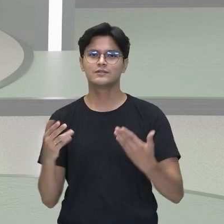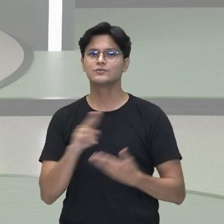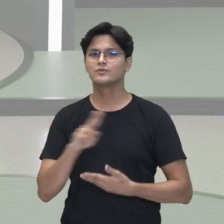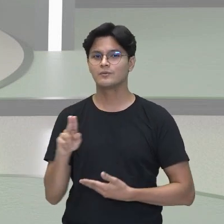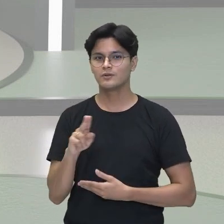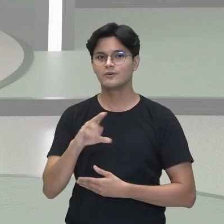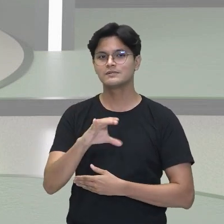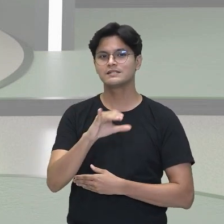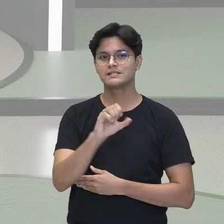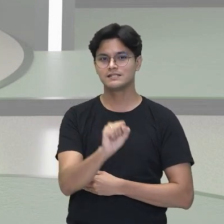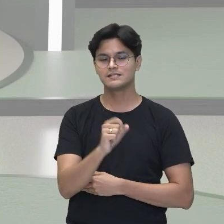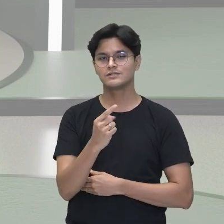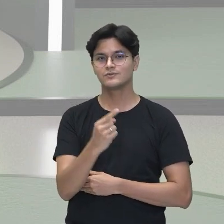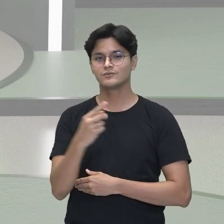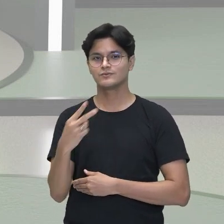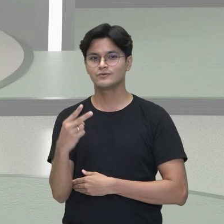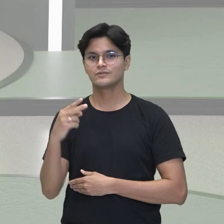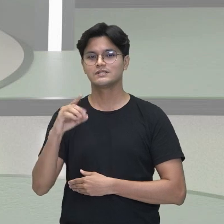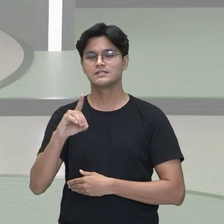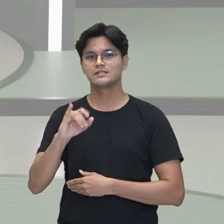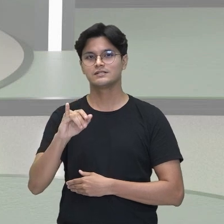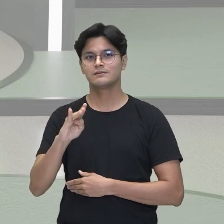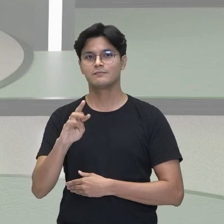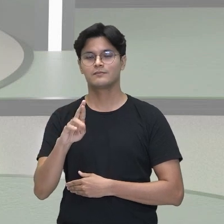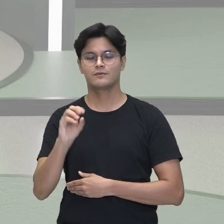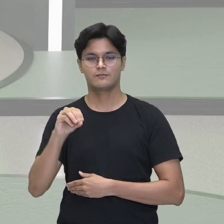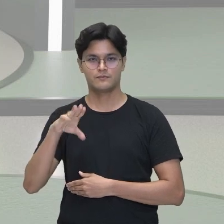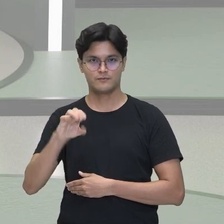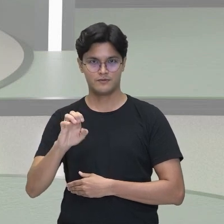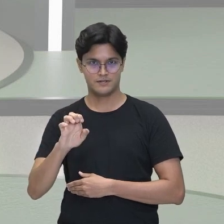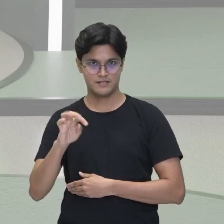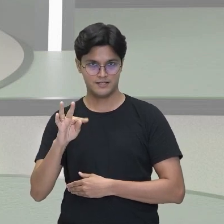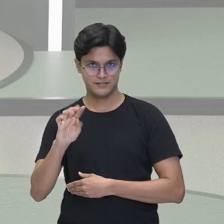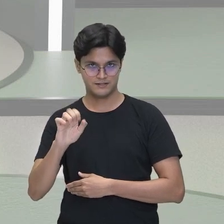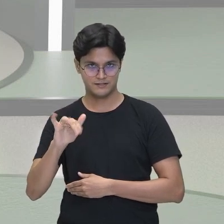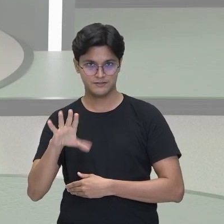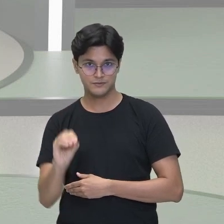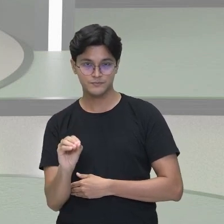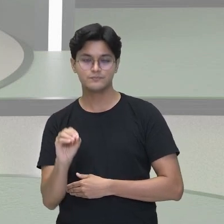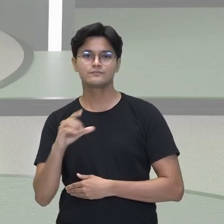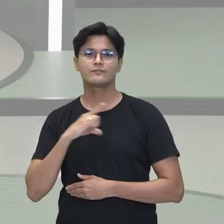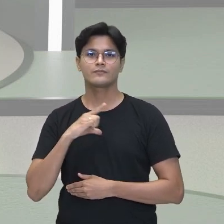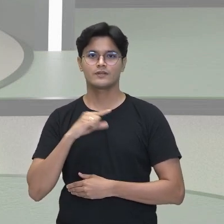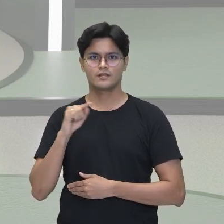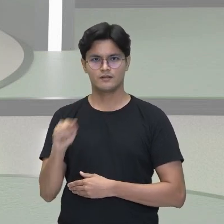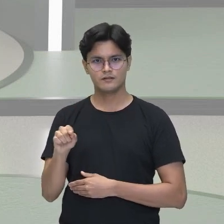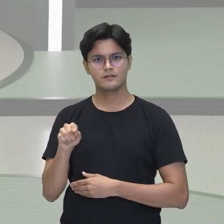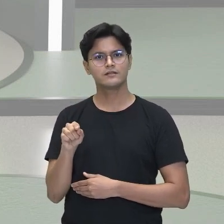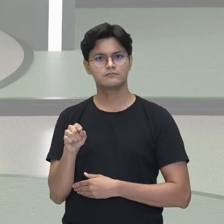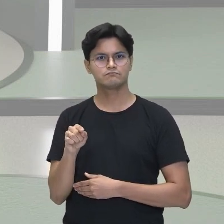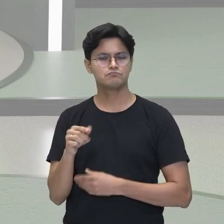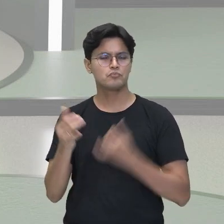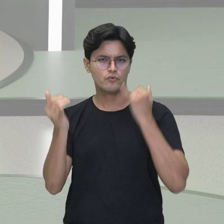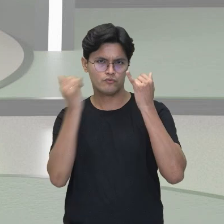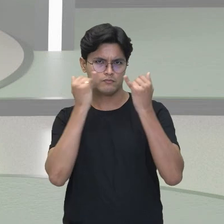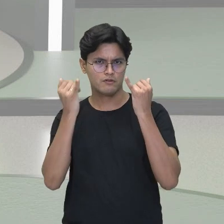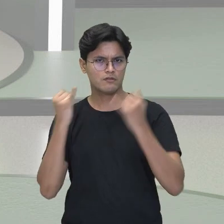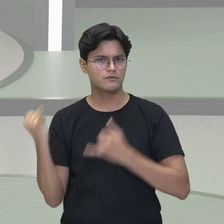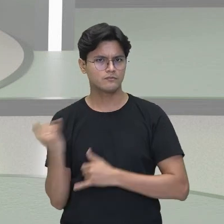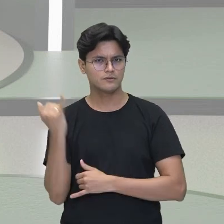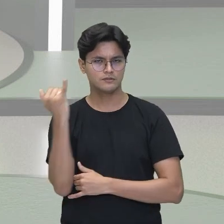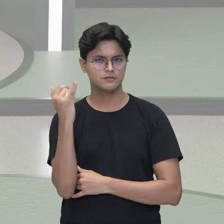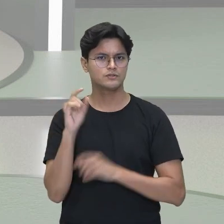bromo eteno. Tá? E aqui, gente, tem uma anotação bem legal, muito importante.